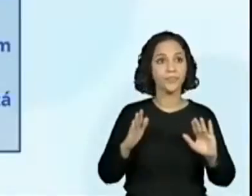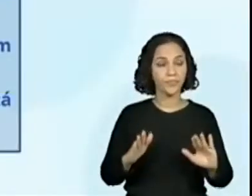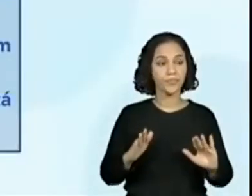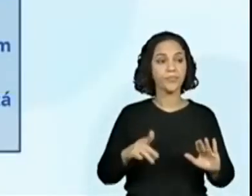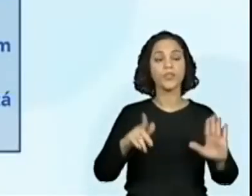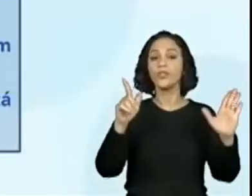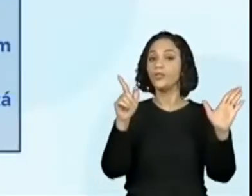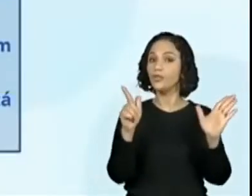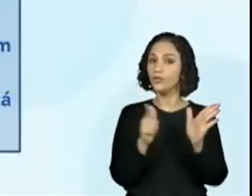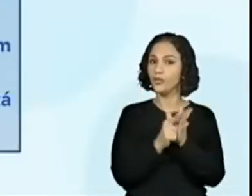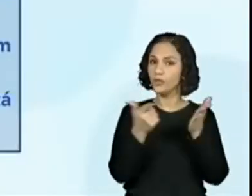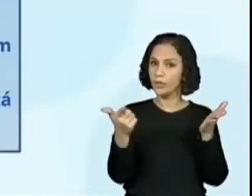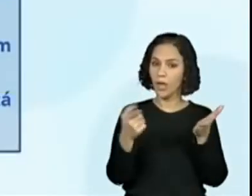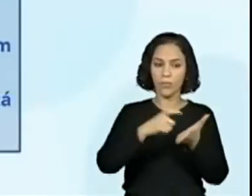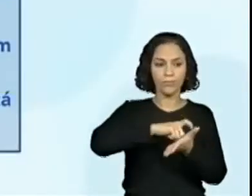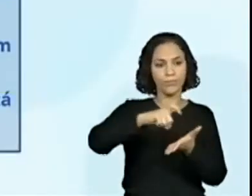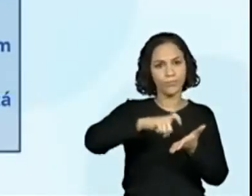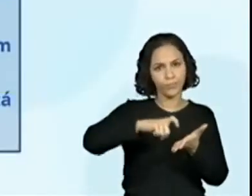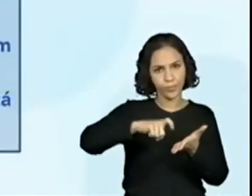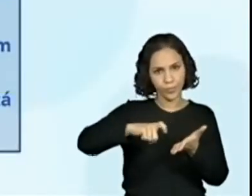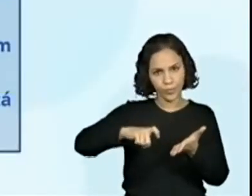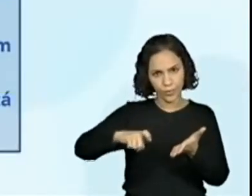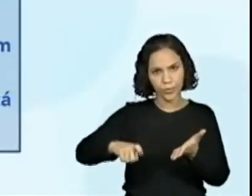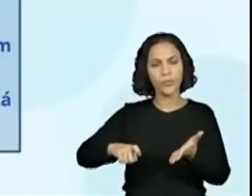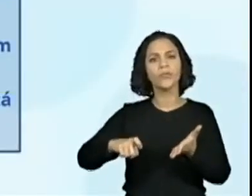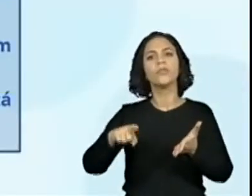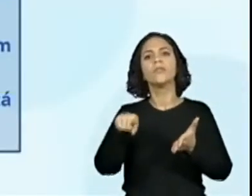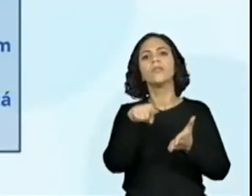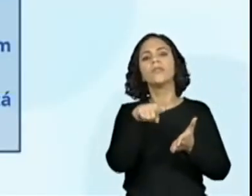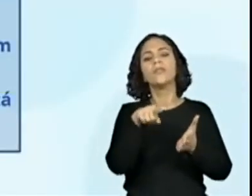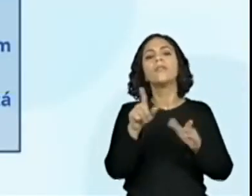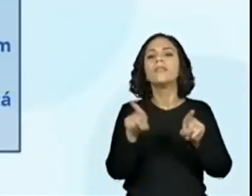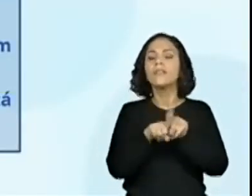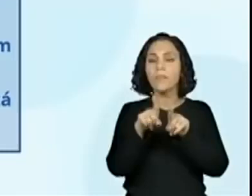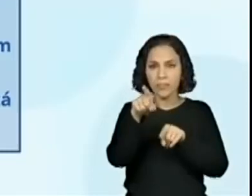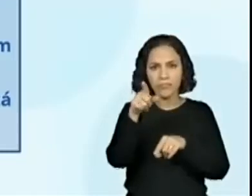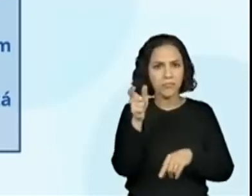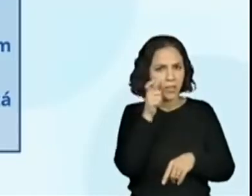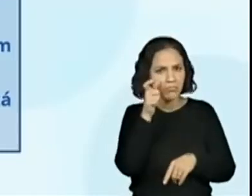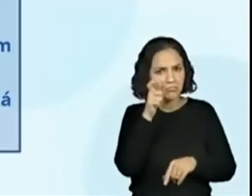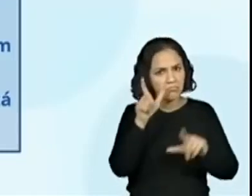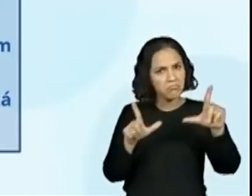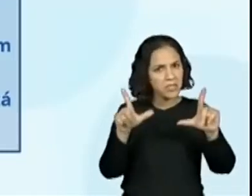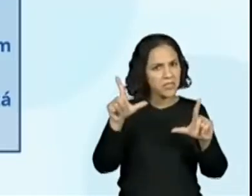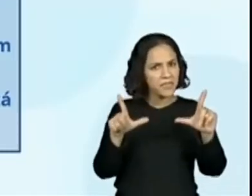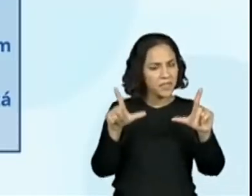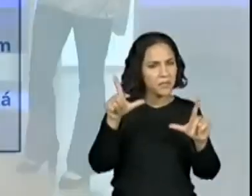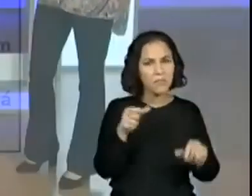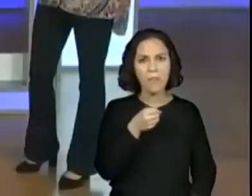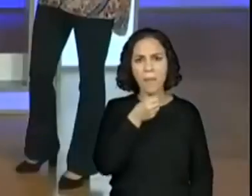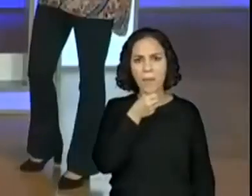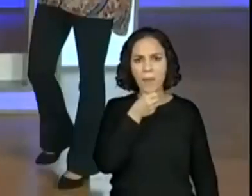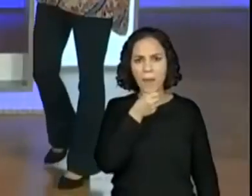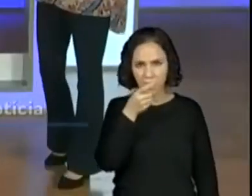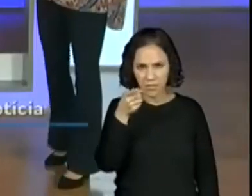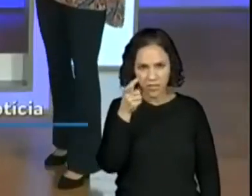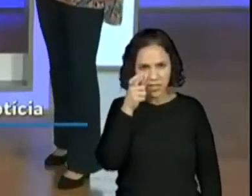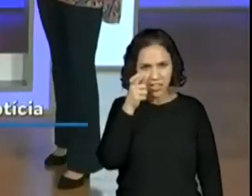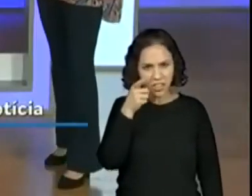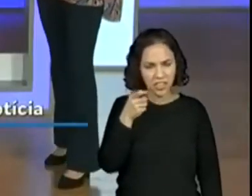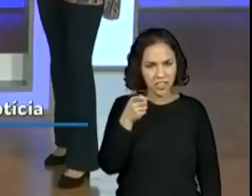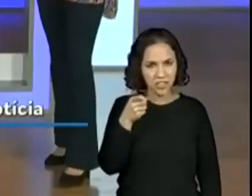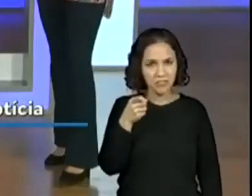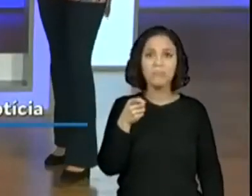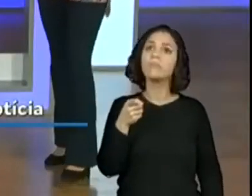jornais impressos, também assistem a telejornais, a telejornal. Será que os alunos têm esse hábito, professora? Será?